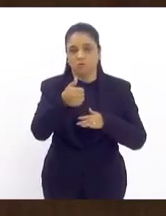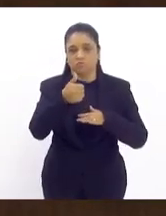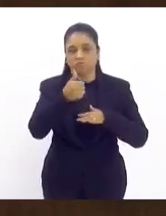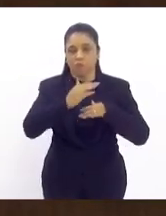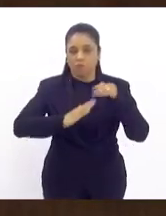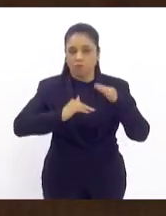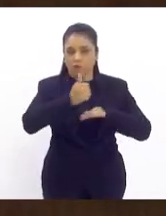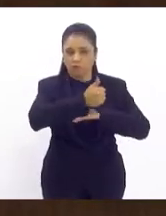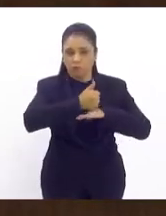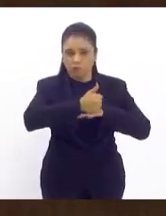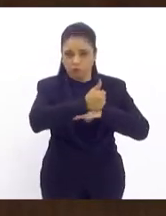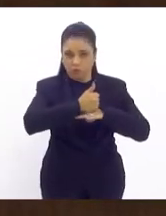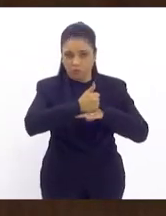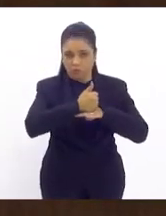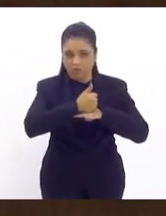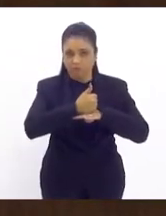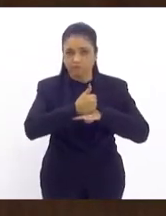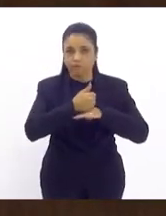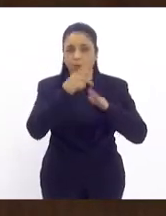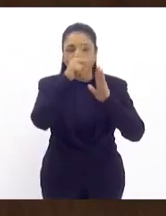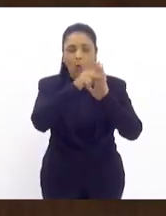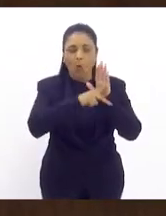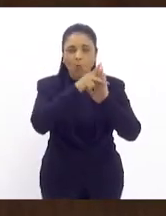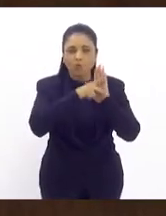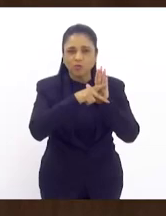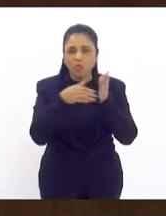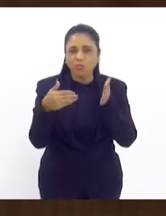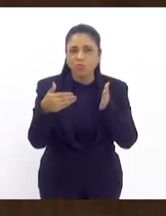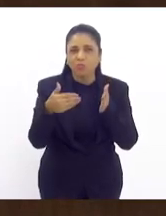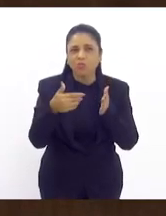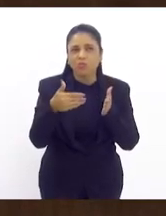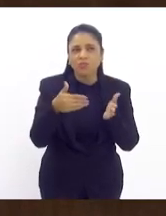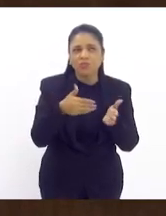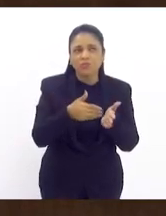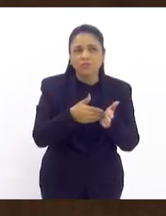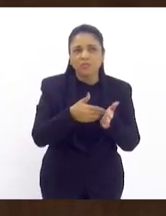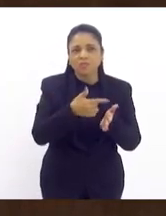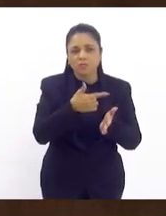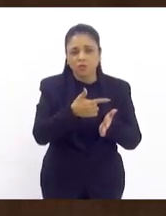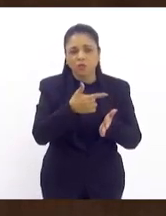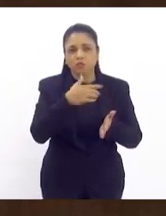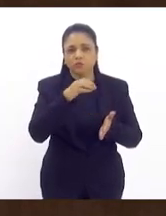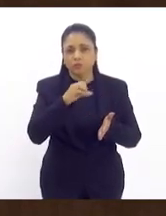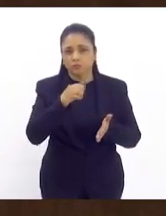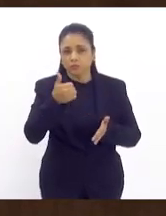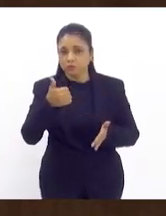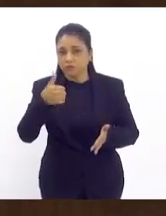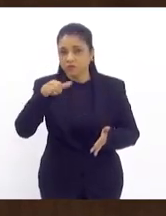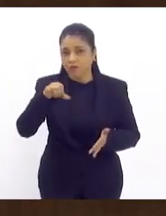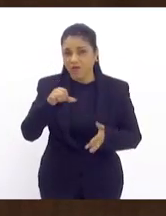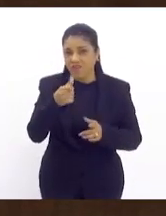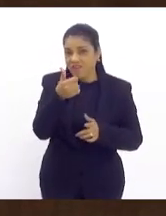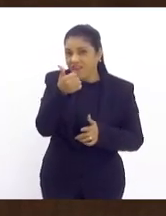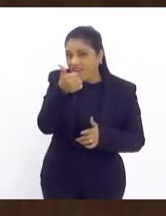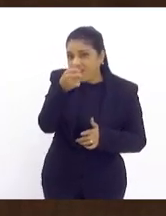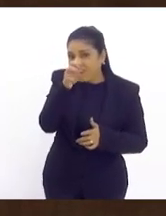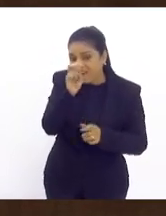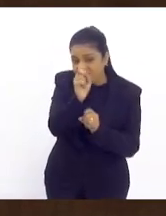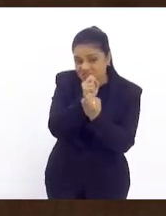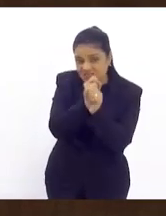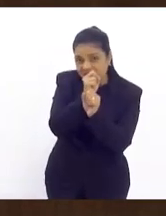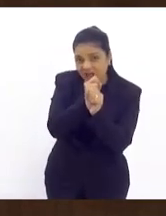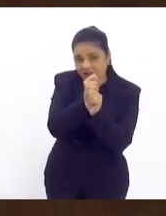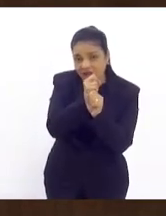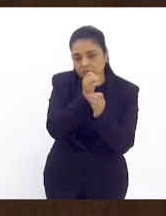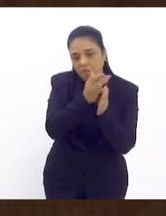o projeto está aqui se arrastando desde 2019 passam 15 anos 15